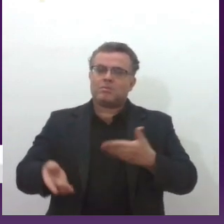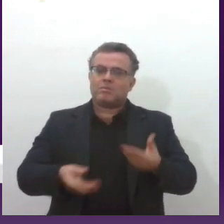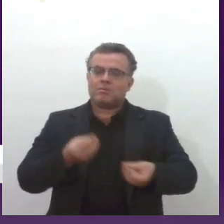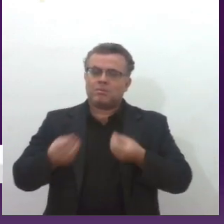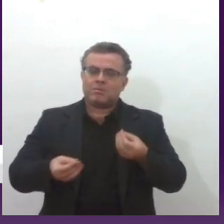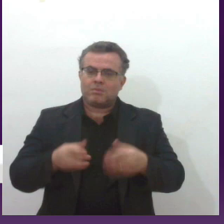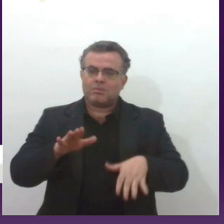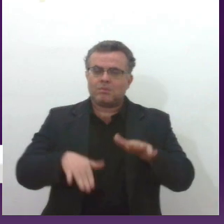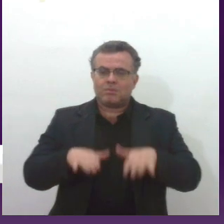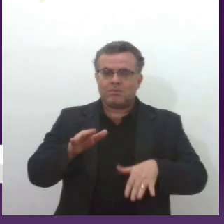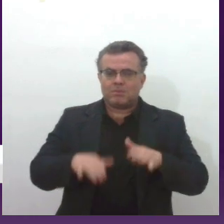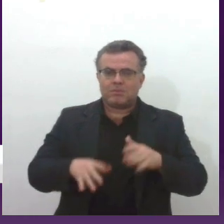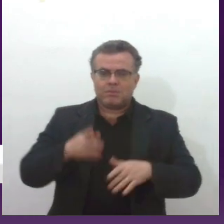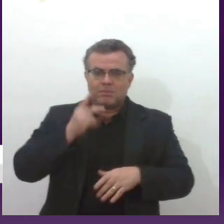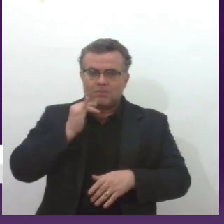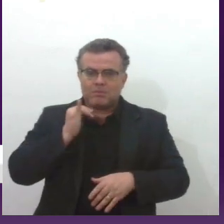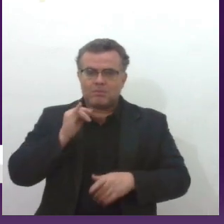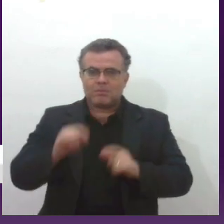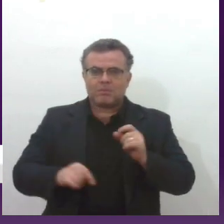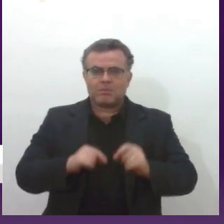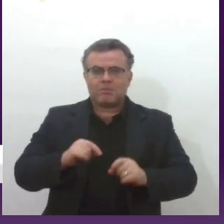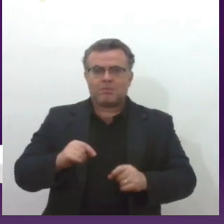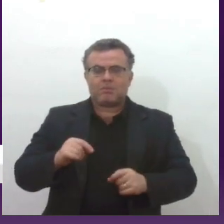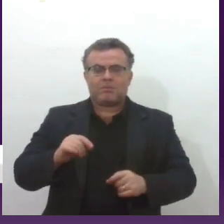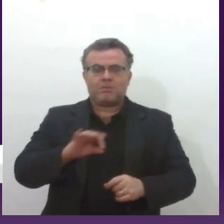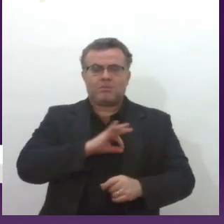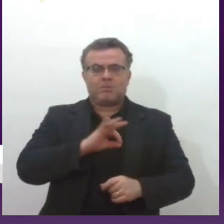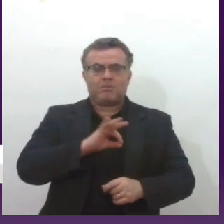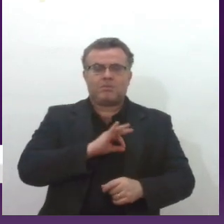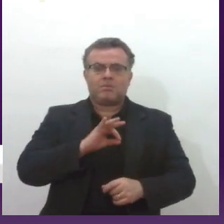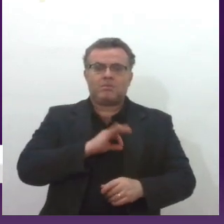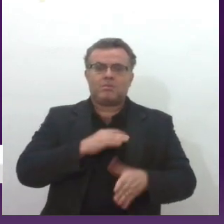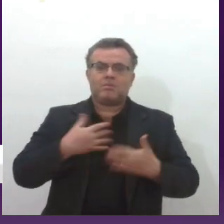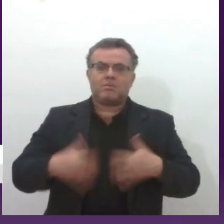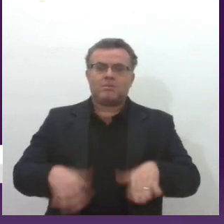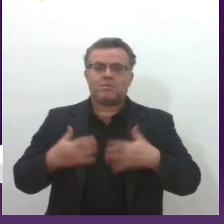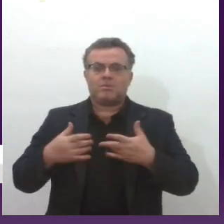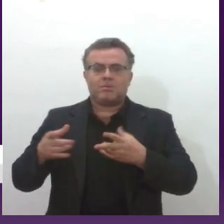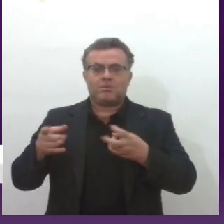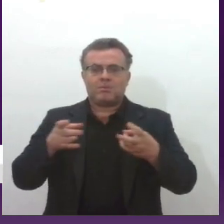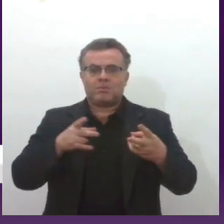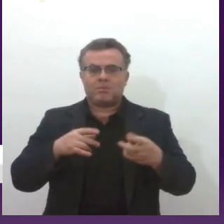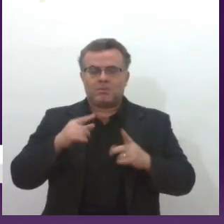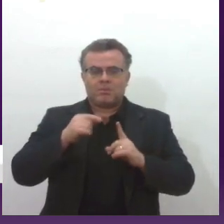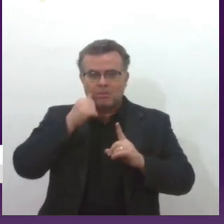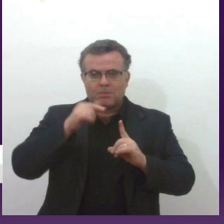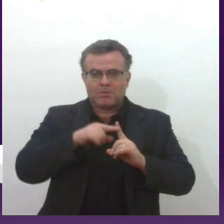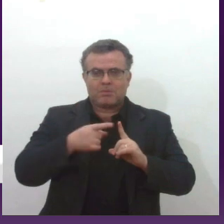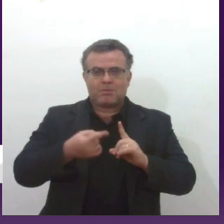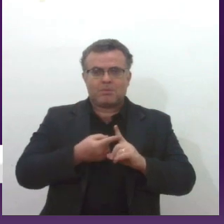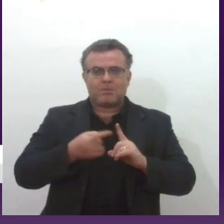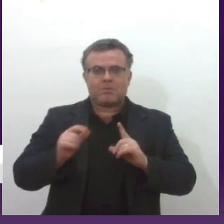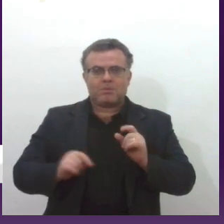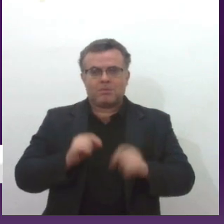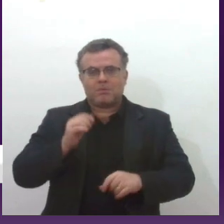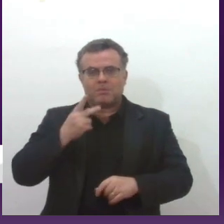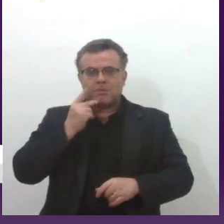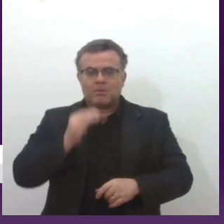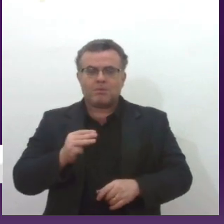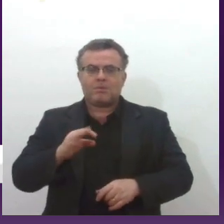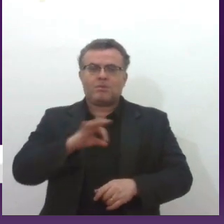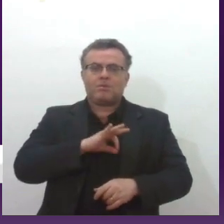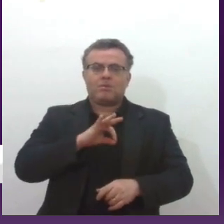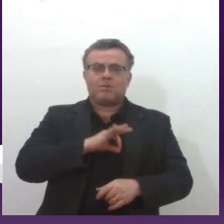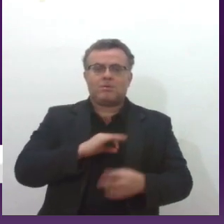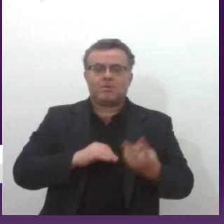muitas vezes o pai dessa criança é um militar, é um homem militar, e você olha a mulher grávida militar e você olha o pai da criança militar,